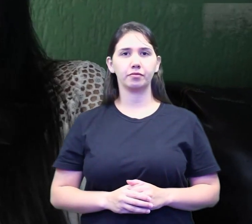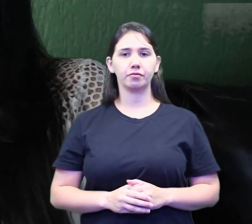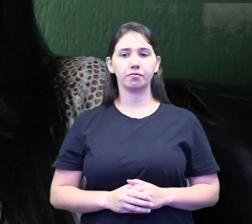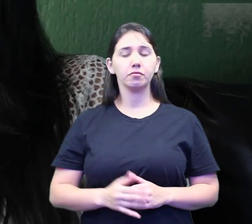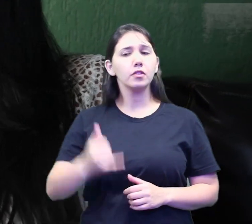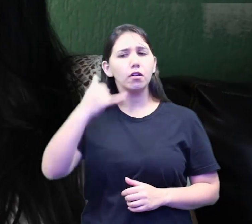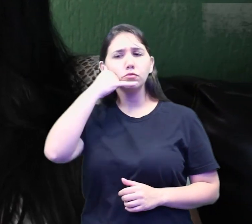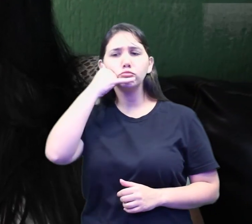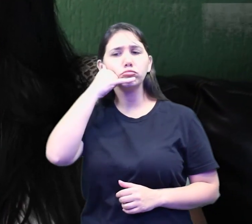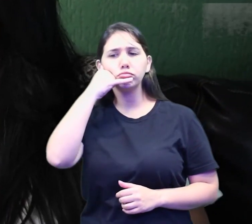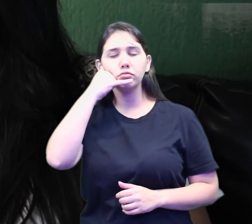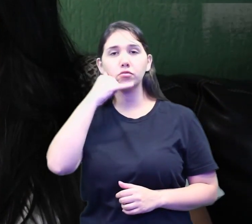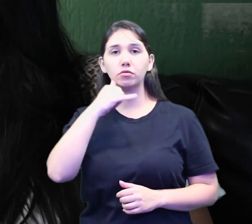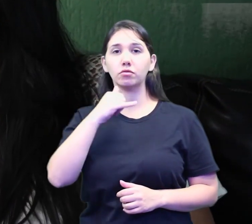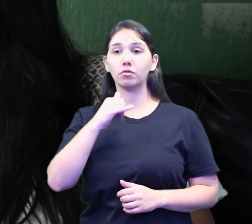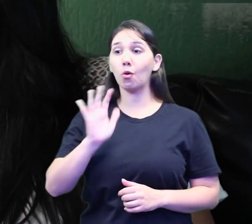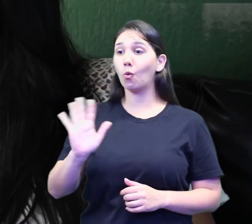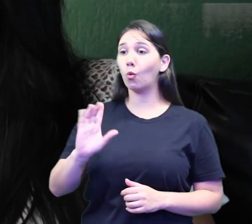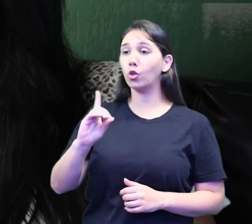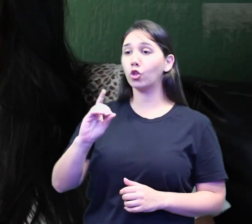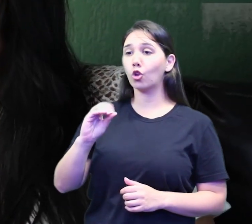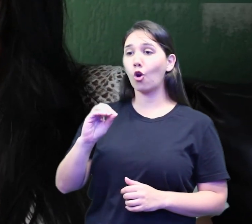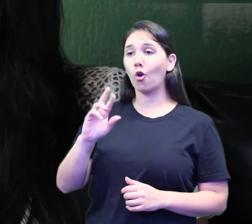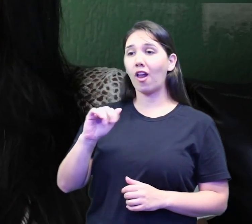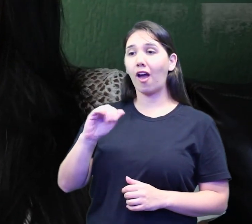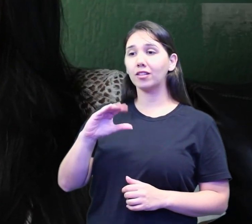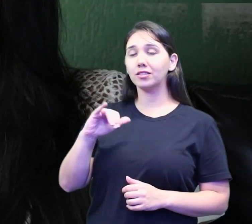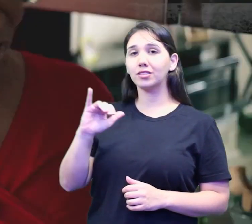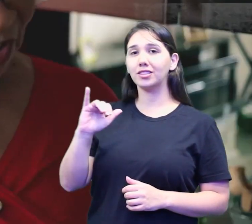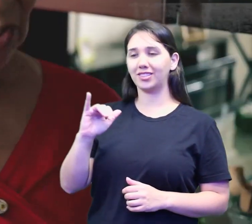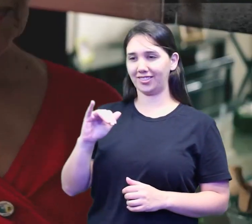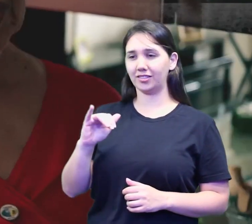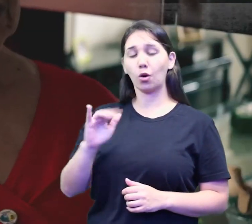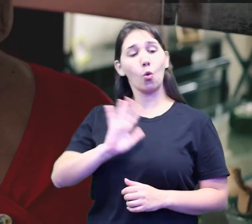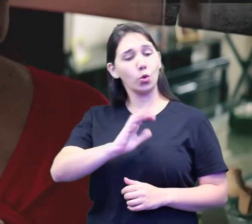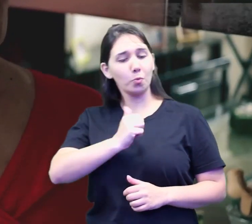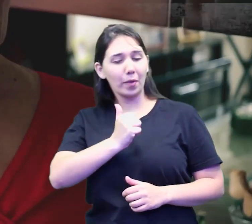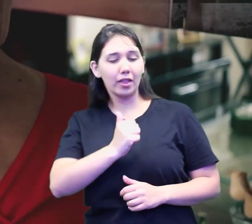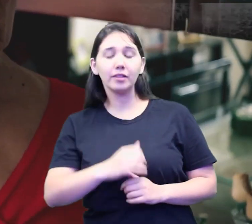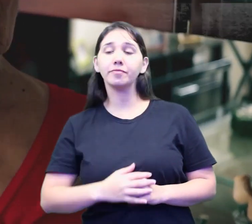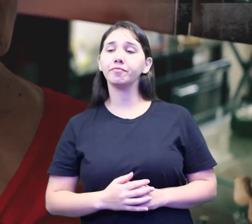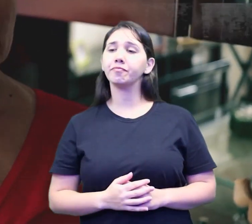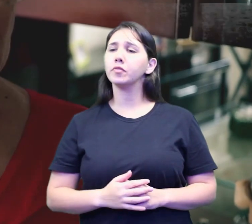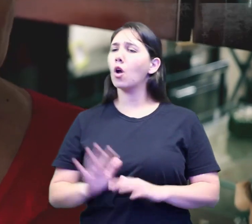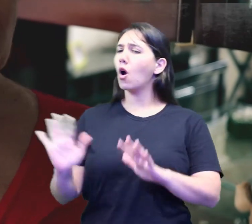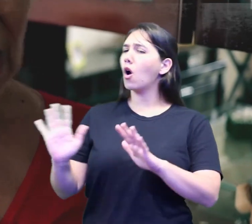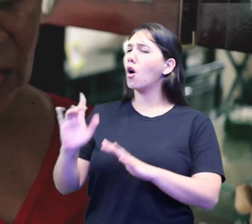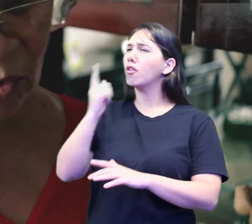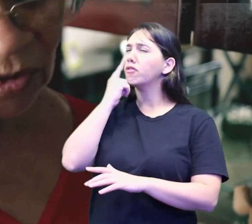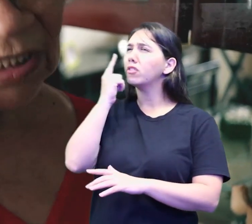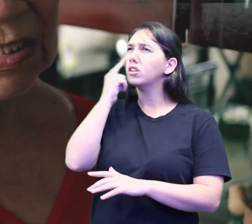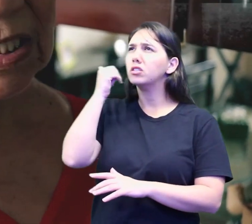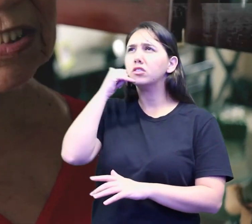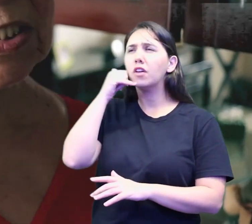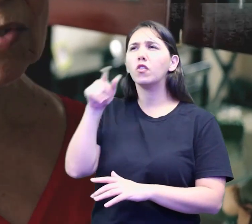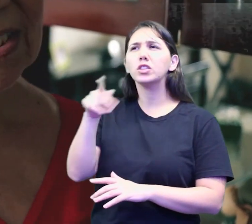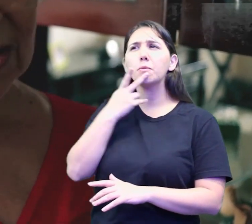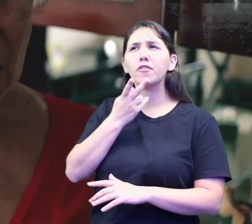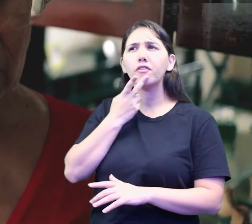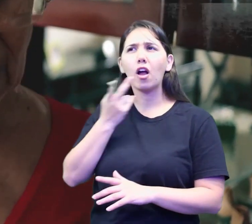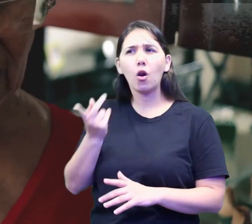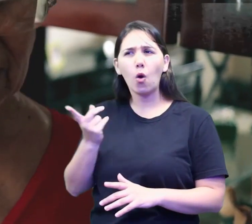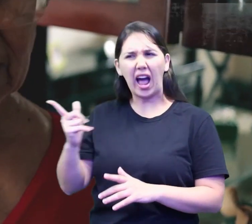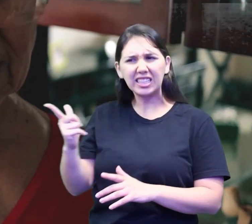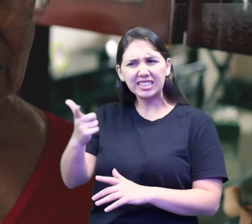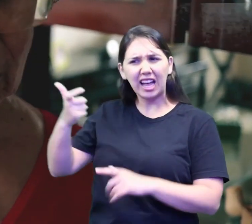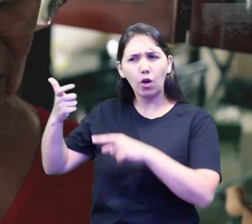Alô? Oi, irmã, tudo bem? Veja bem, você me falou que tinha sido